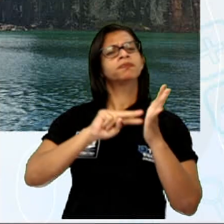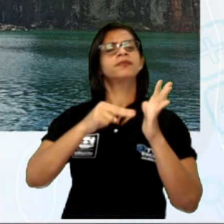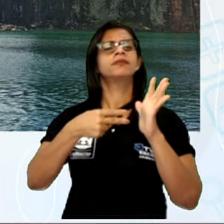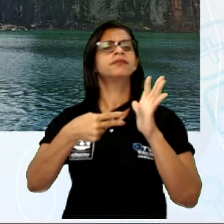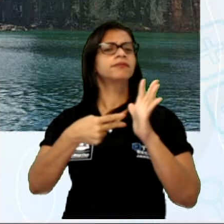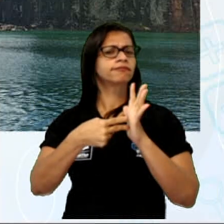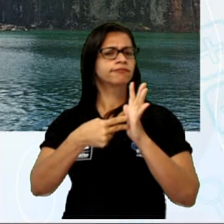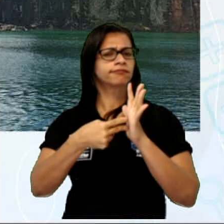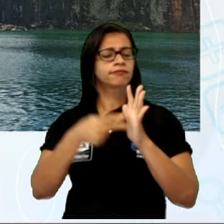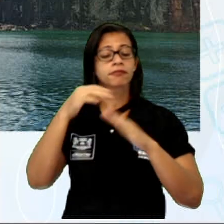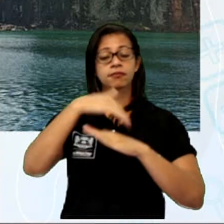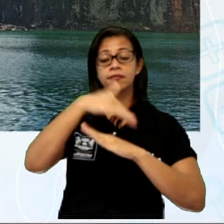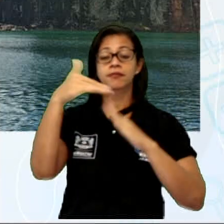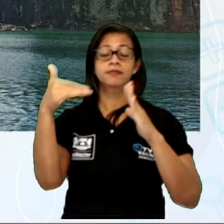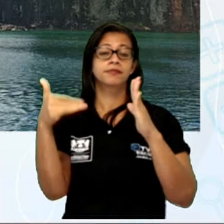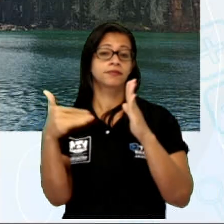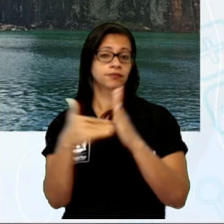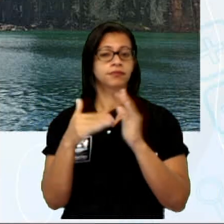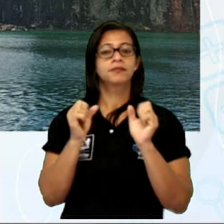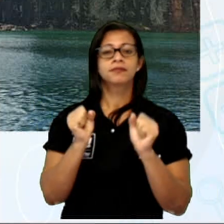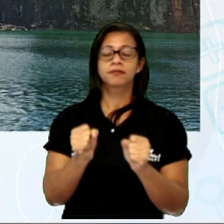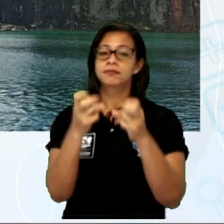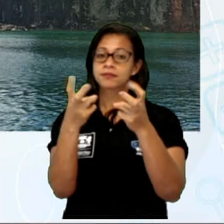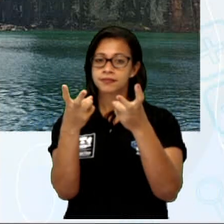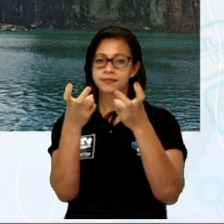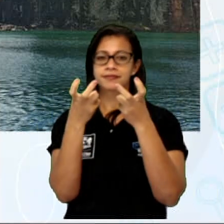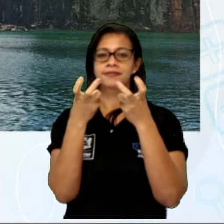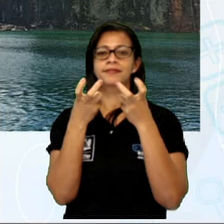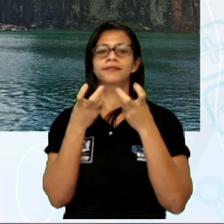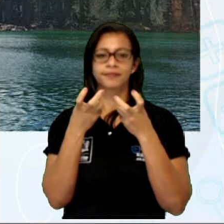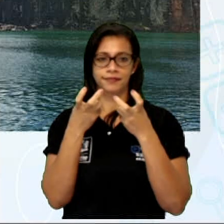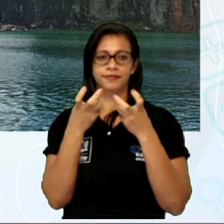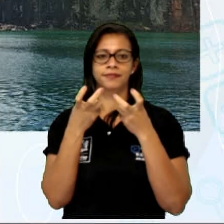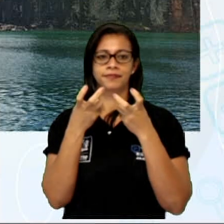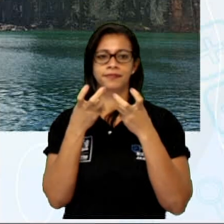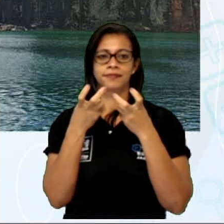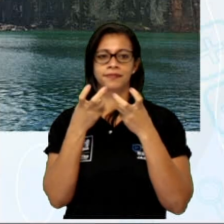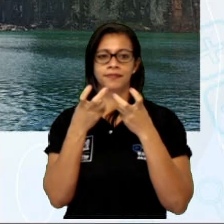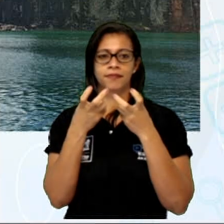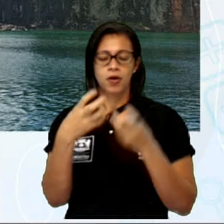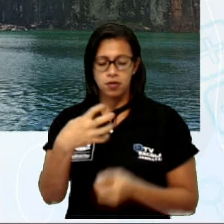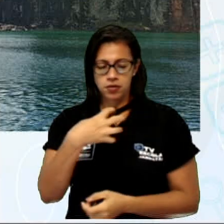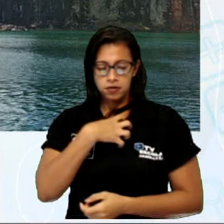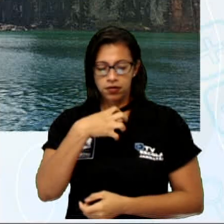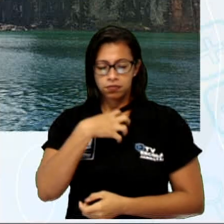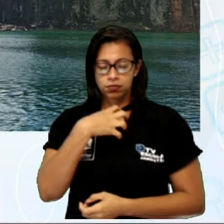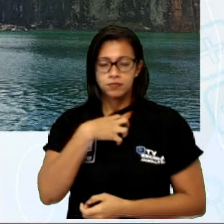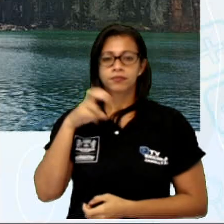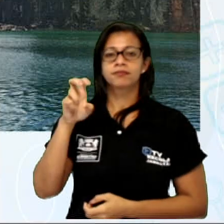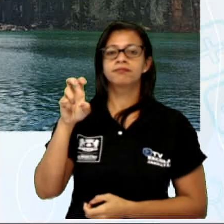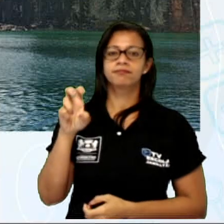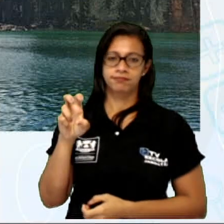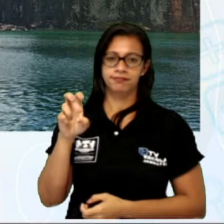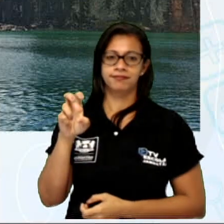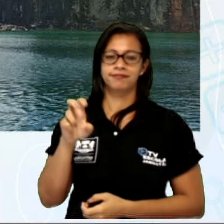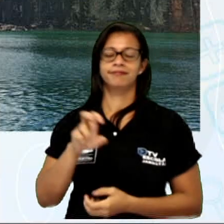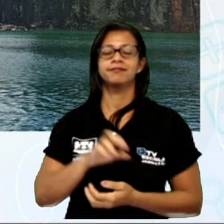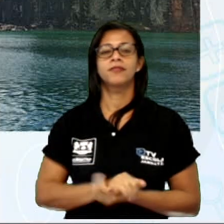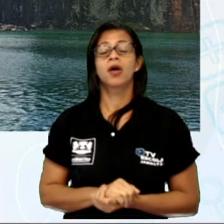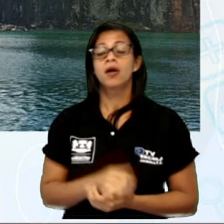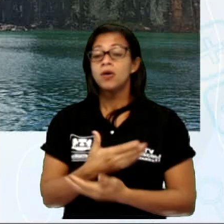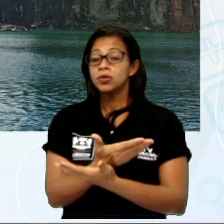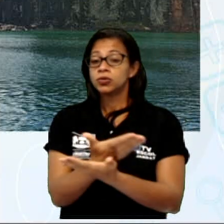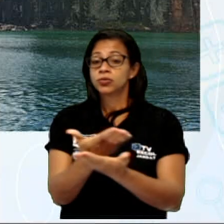tudo aquilo que podemos perceber através dos nossos sentidos, dos cinco sentidos. Então, todo ambiente